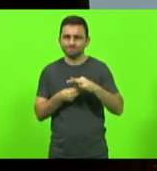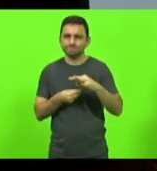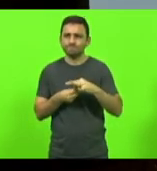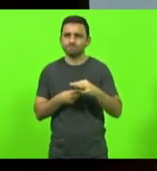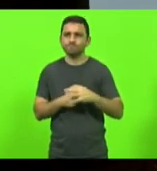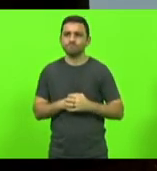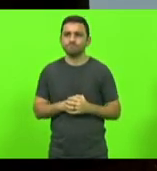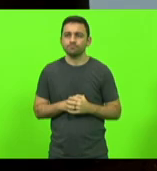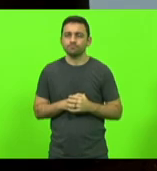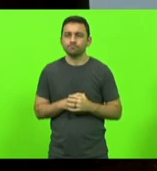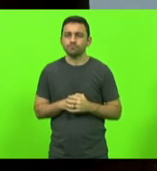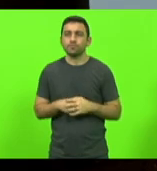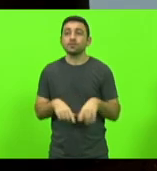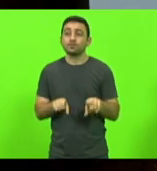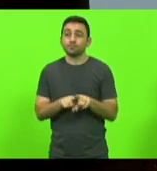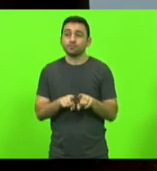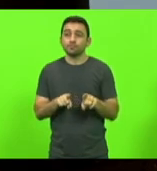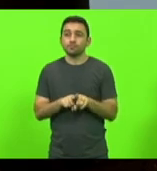Inclusive,